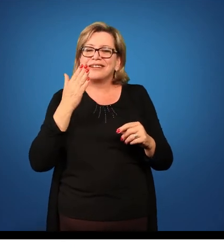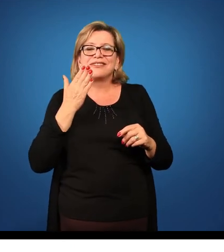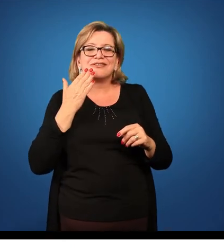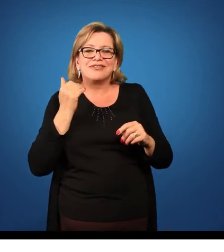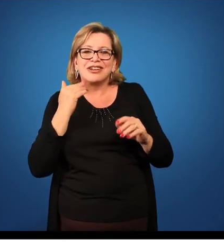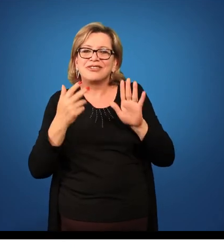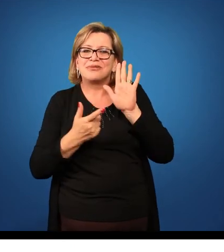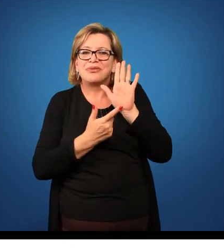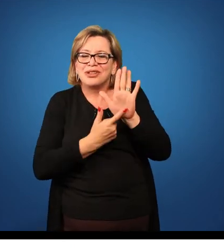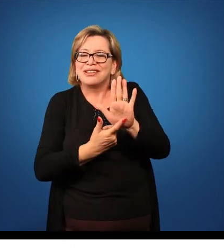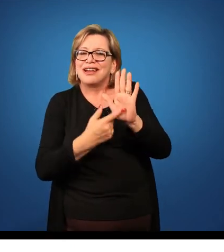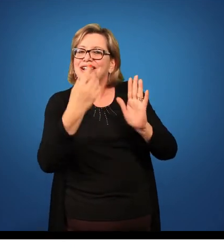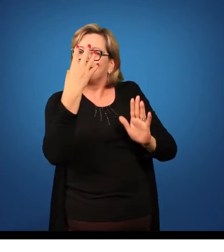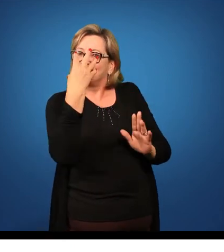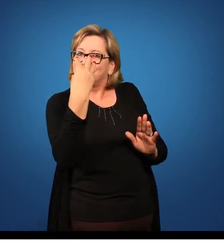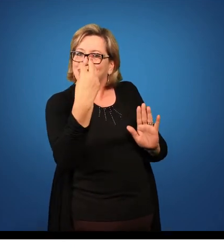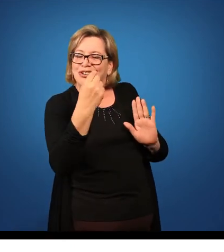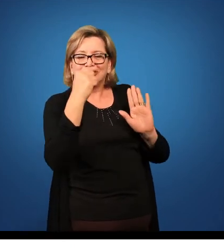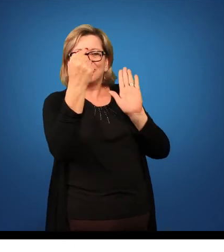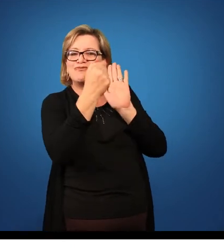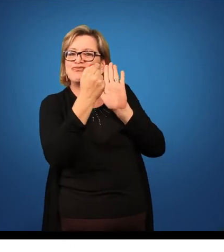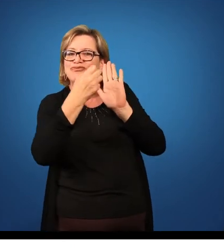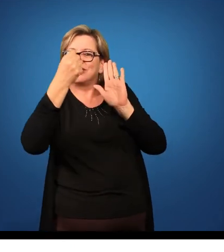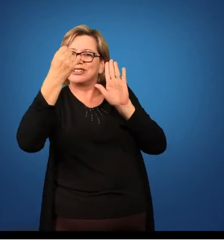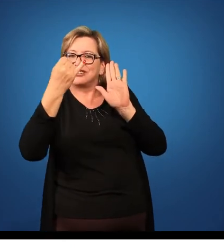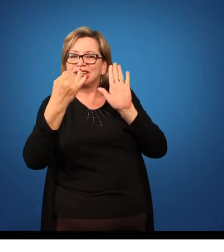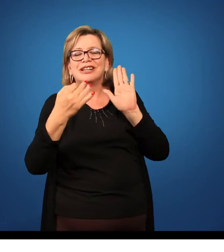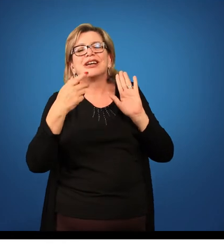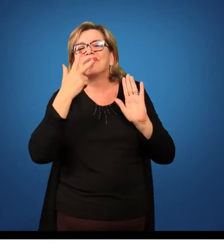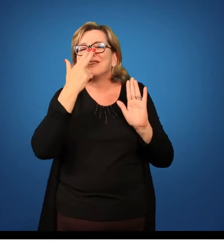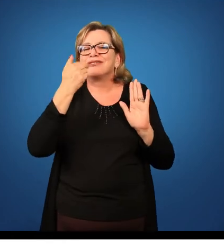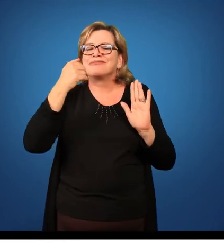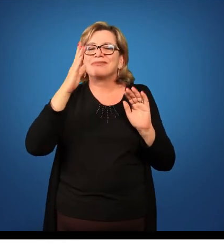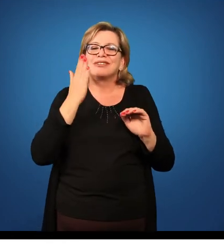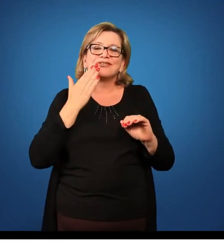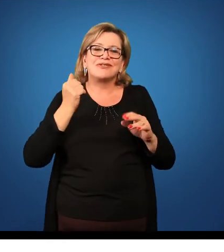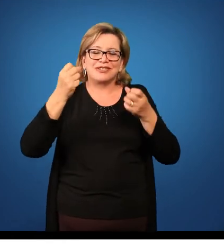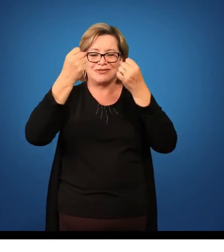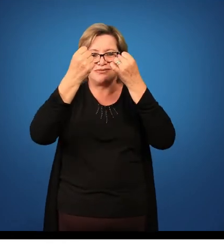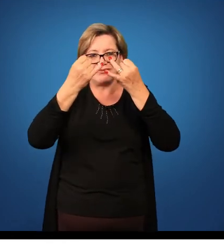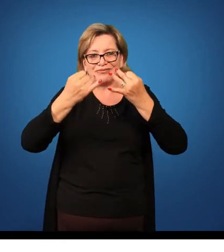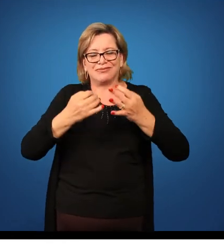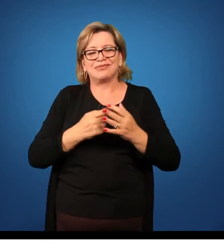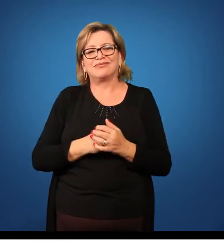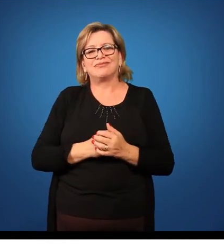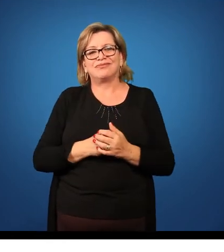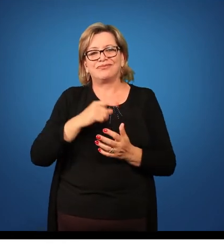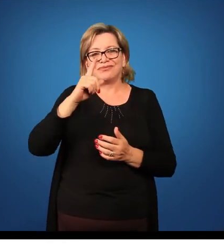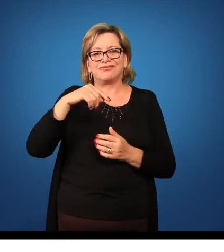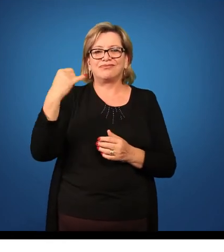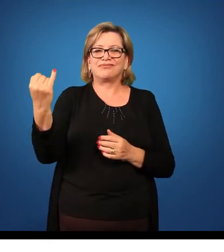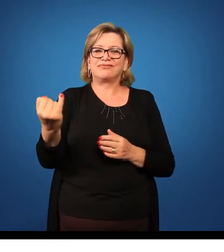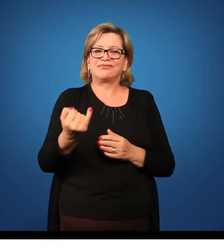esquema de uma figura, do que você simplesmente passar um conteúdo e tentar explicar isso. Então isso é extremamente importante.